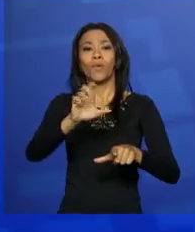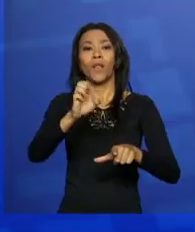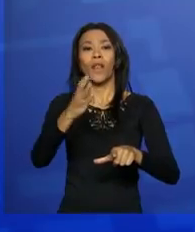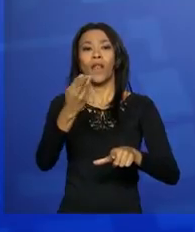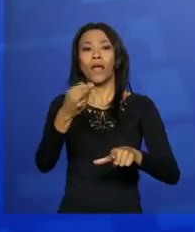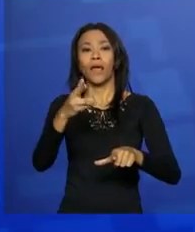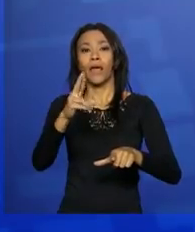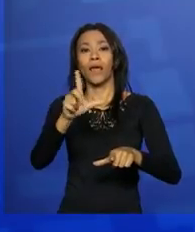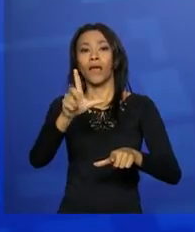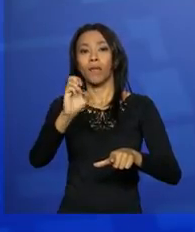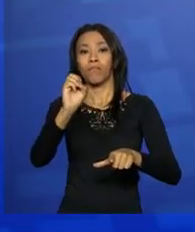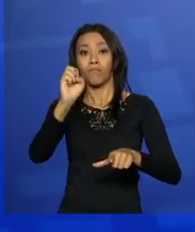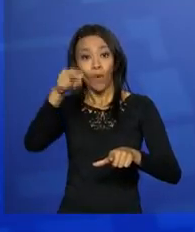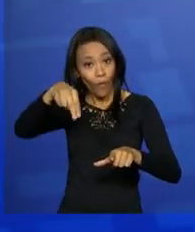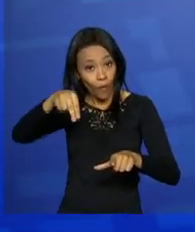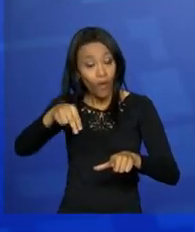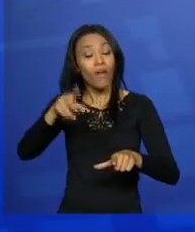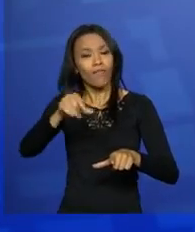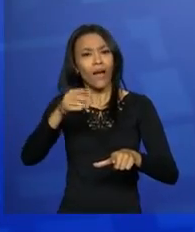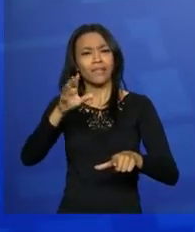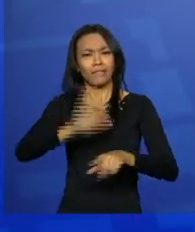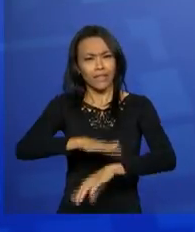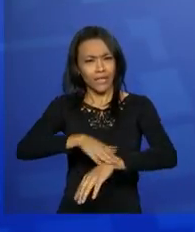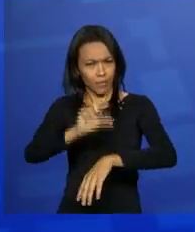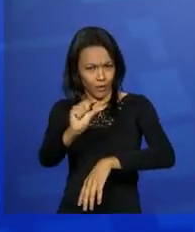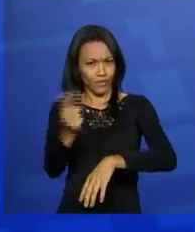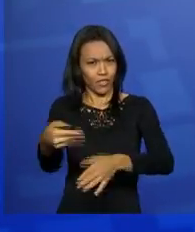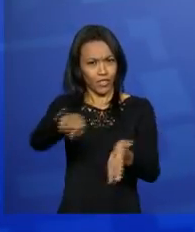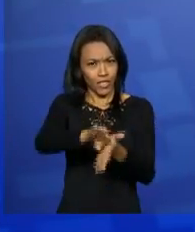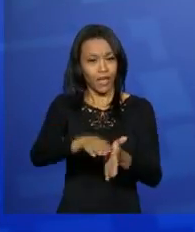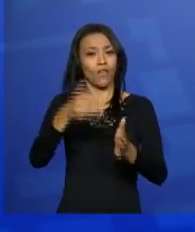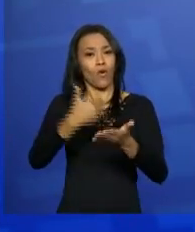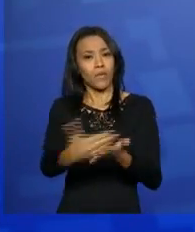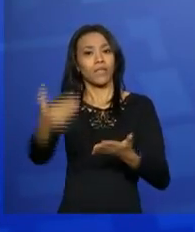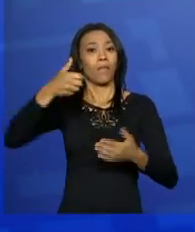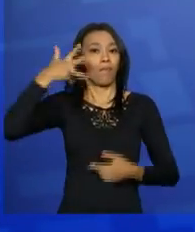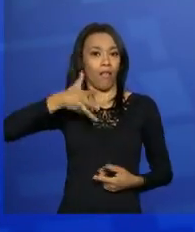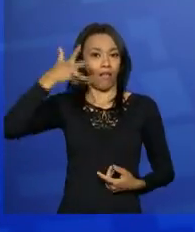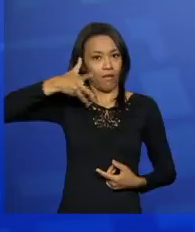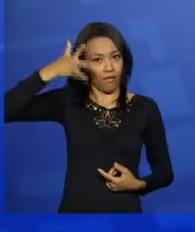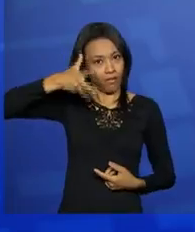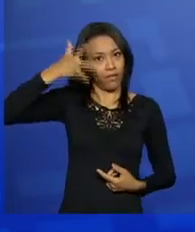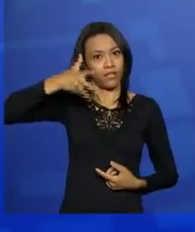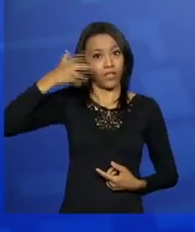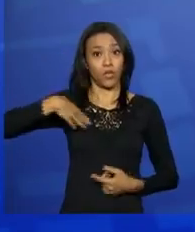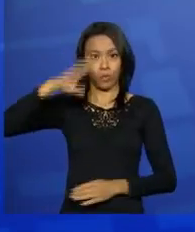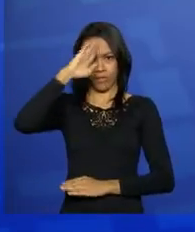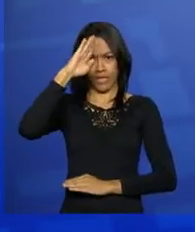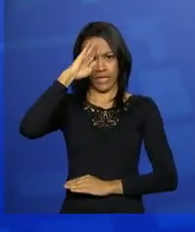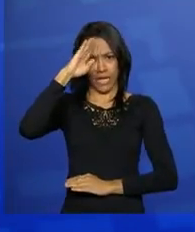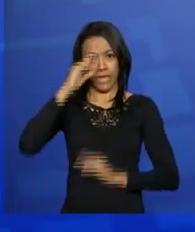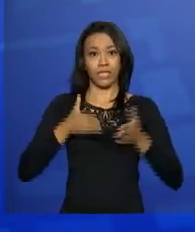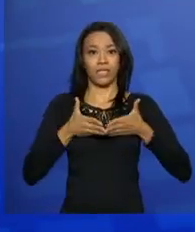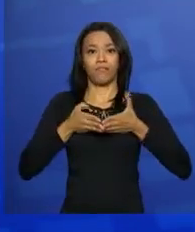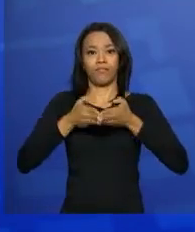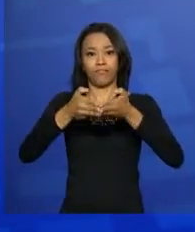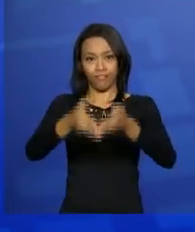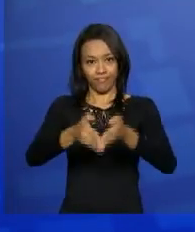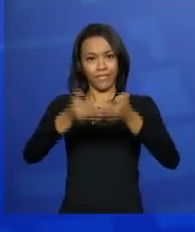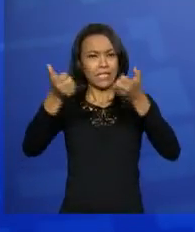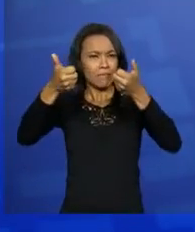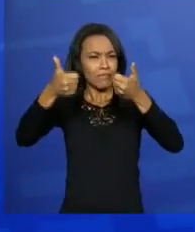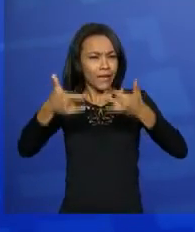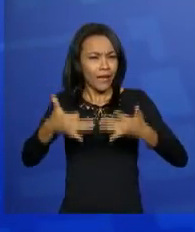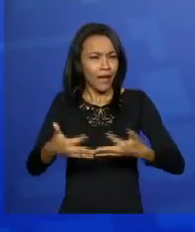chegar daqui a pouquinho, às 11h30 da manhã, quando vai começar a palestra ministrada pelos militares da Marinha sobre maneiras de